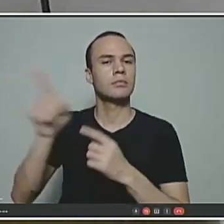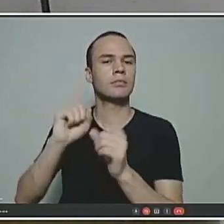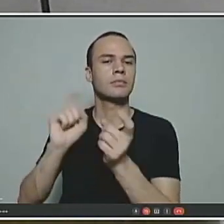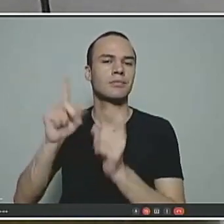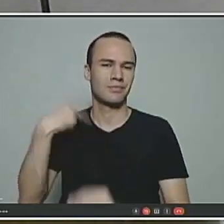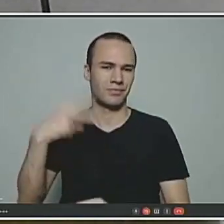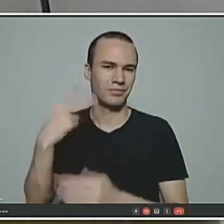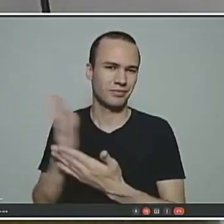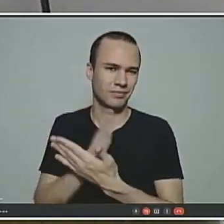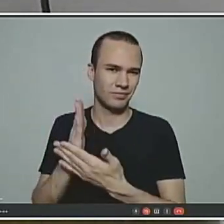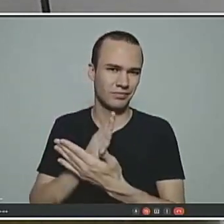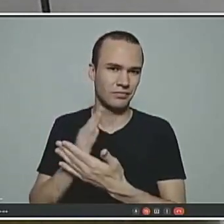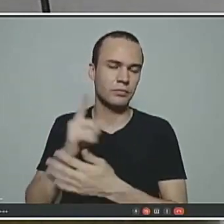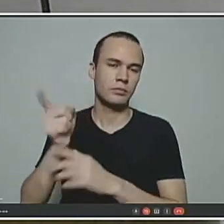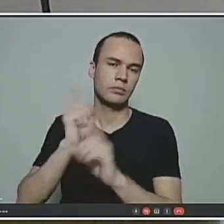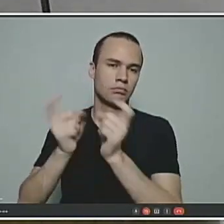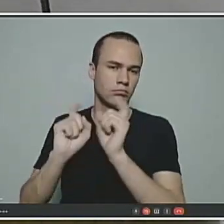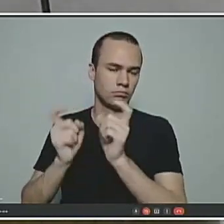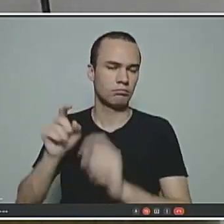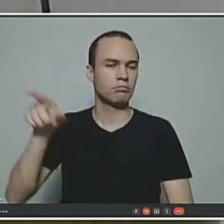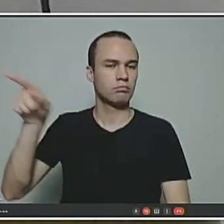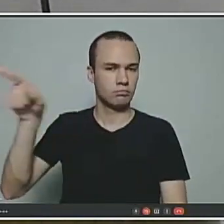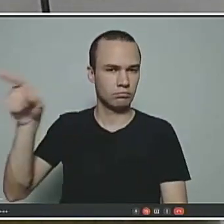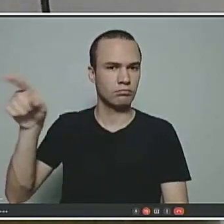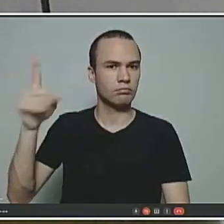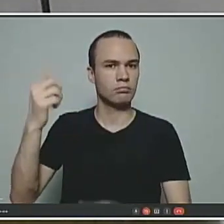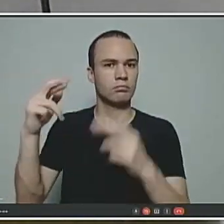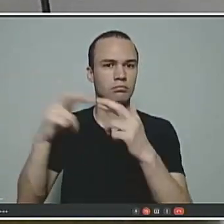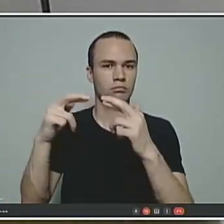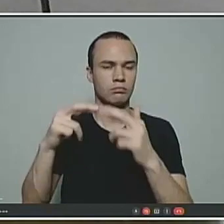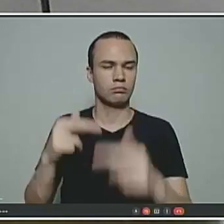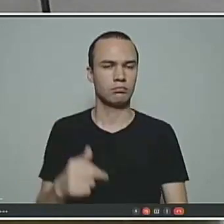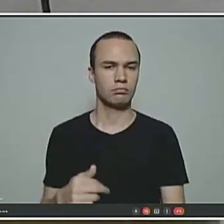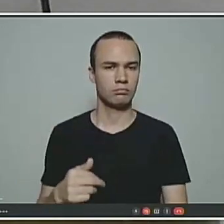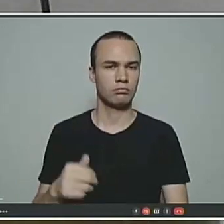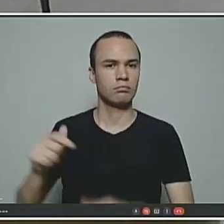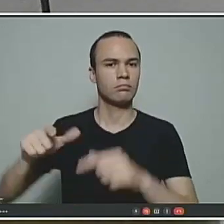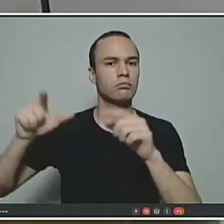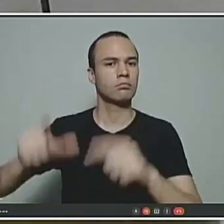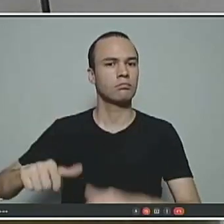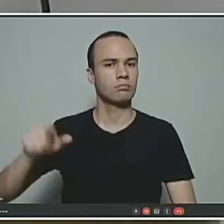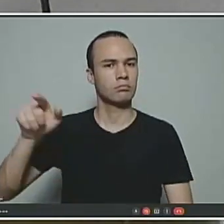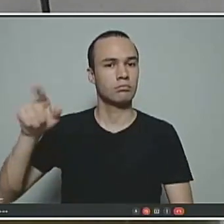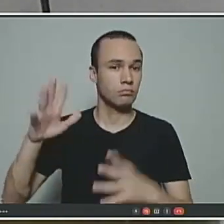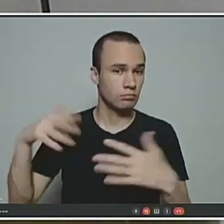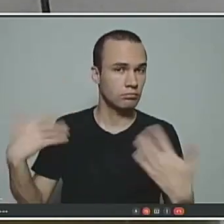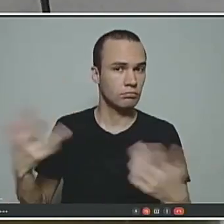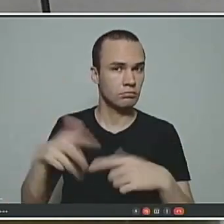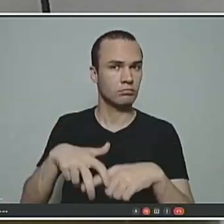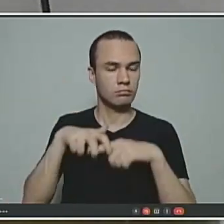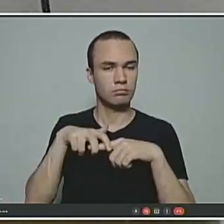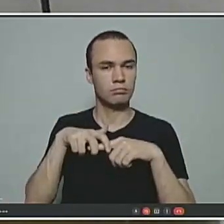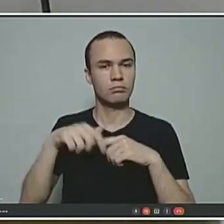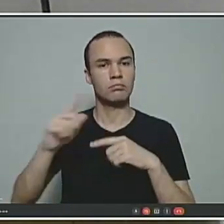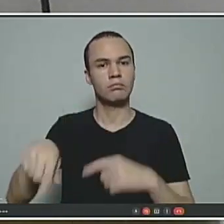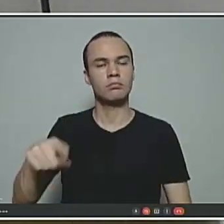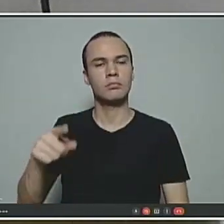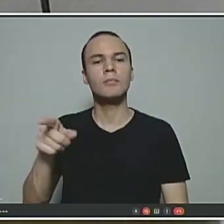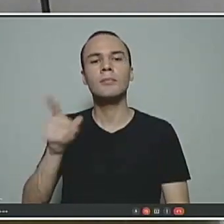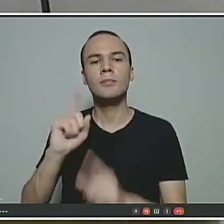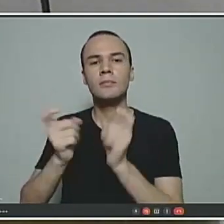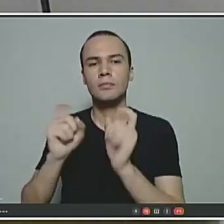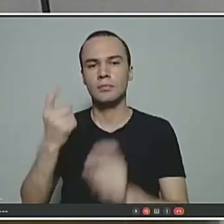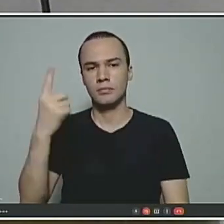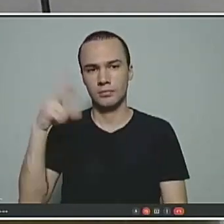participaram da reunião lá na rede ferroviária, lá no espaço da cultura. Portanto, três reuniões, um terço dessas reuniões